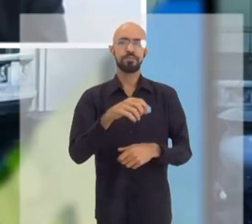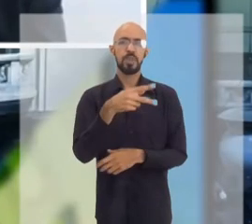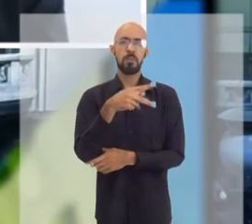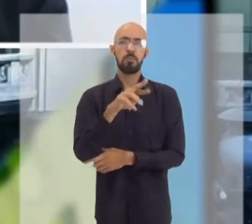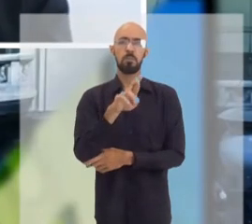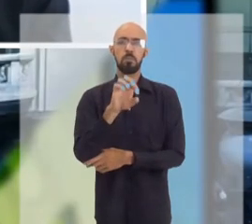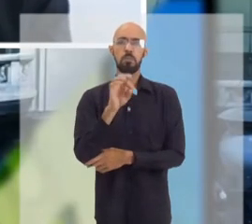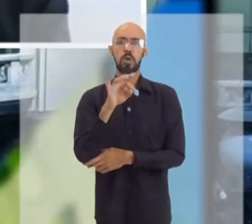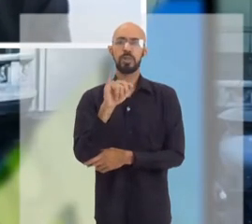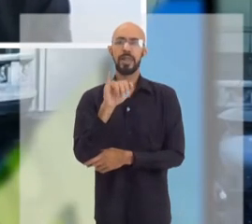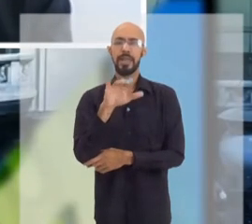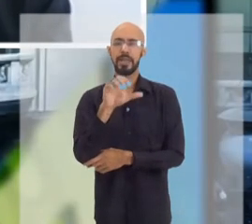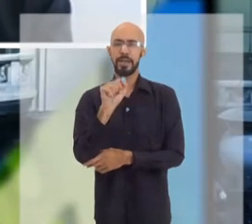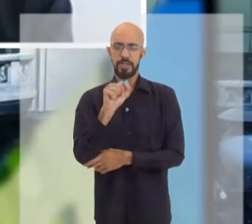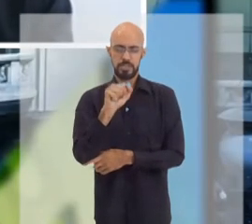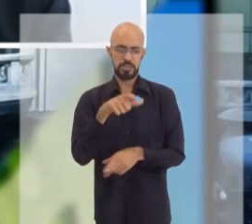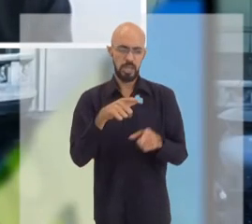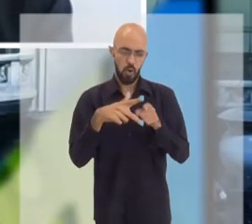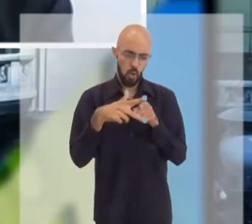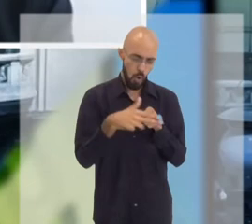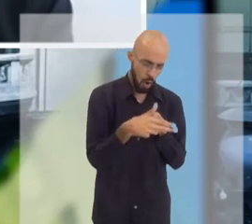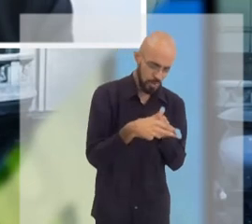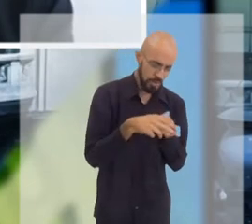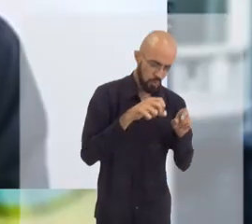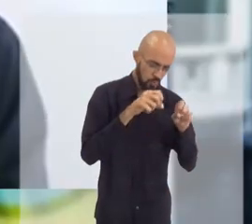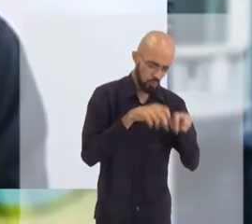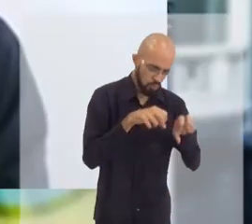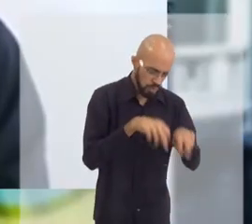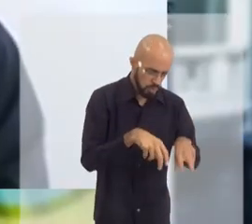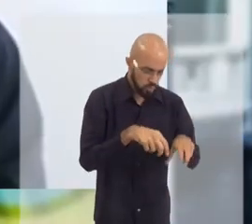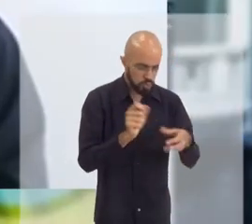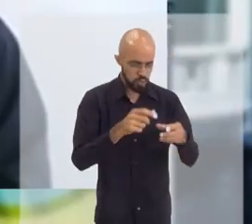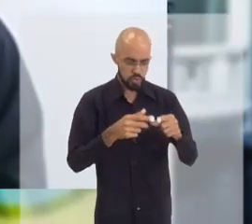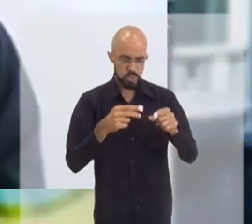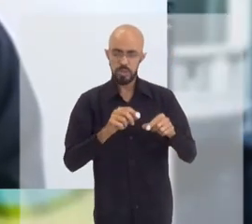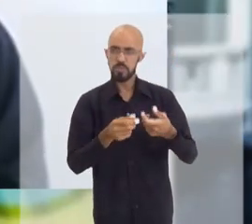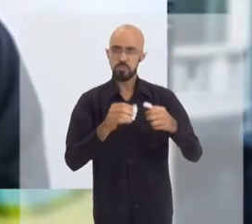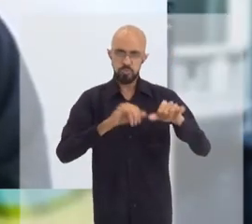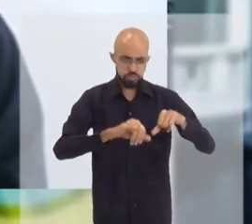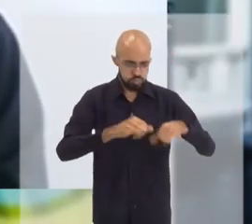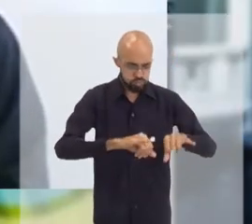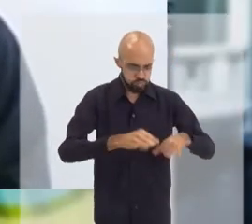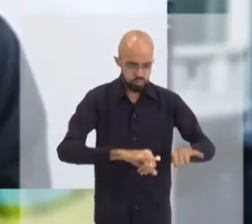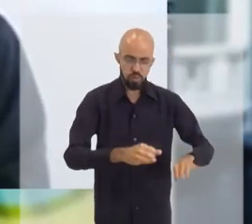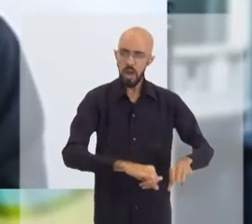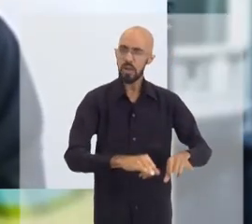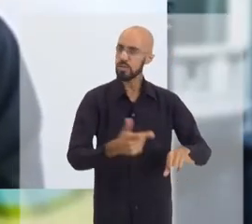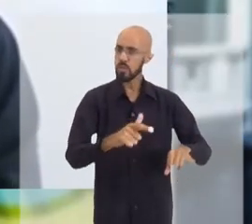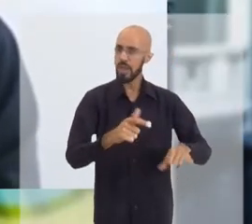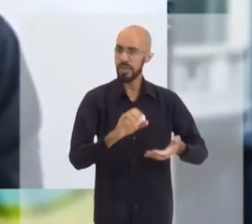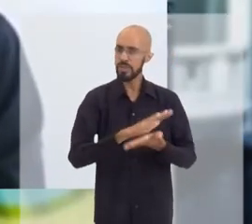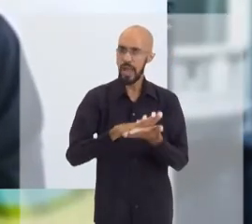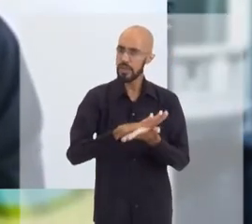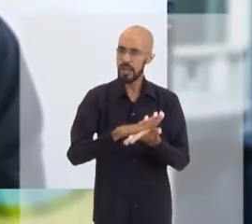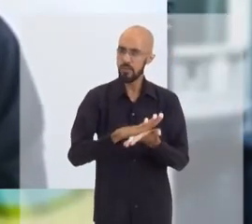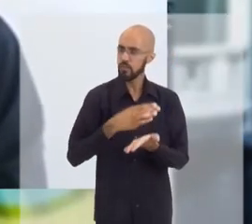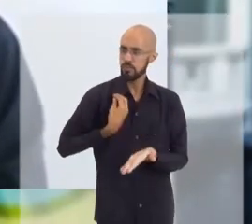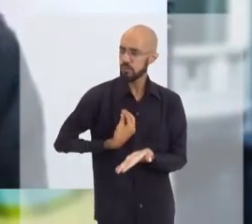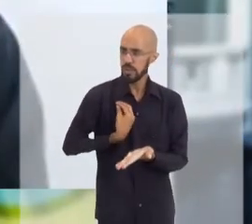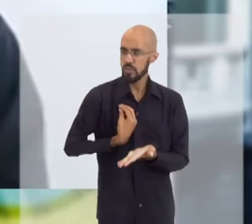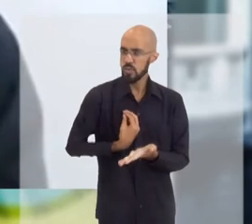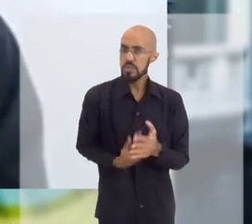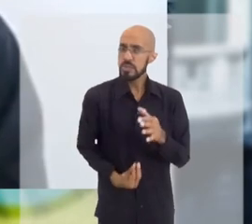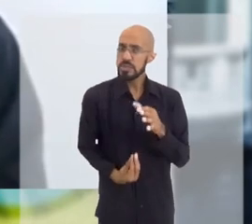proteicas, você pega pedacinhos da proteína do vírus e faz com que essa proteína não tenha nada vivo ali dentro, você